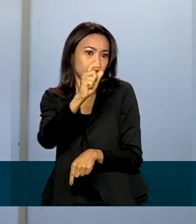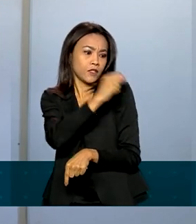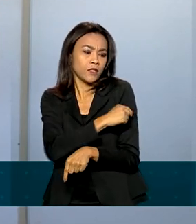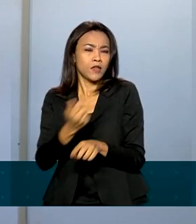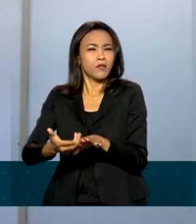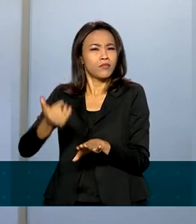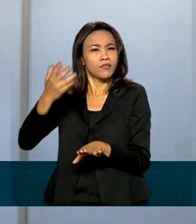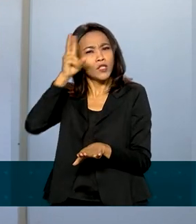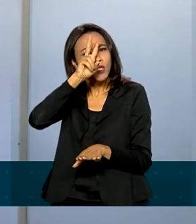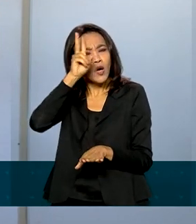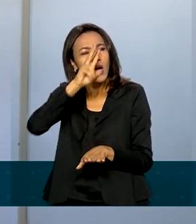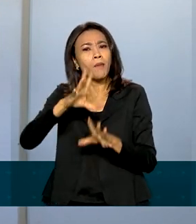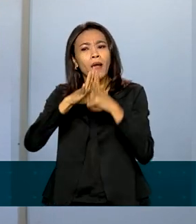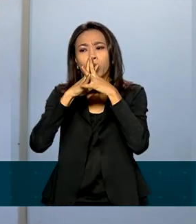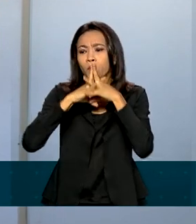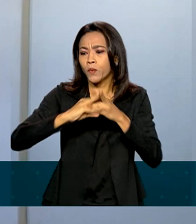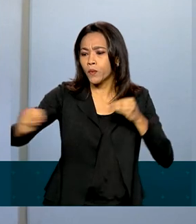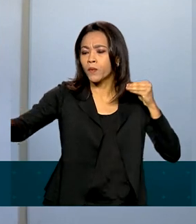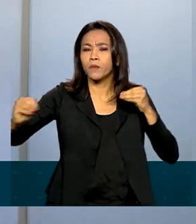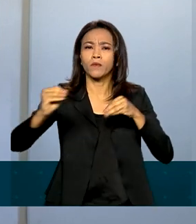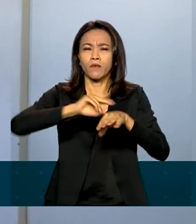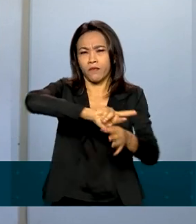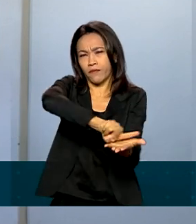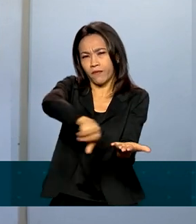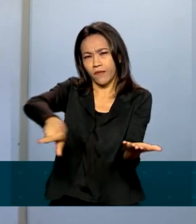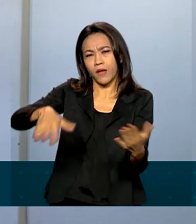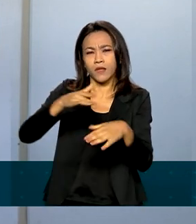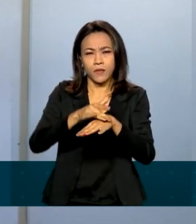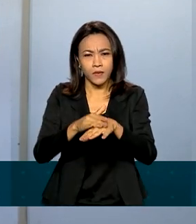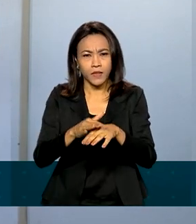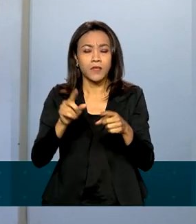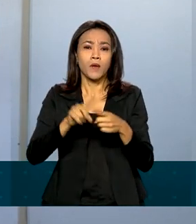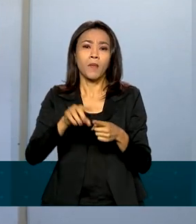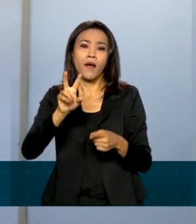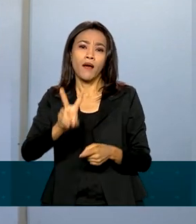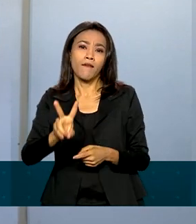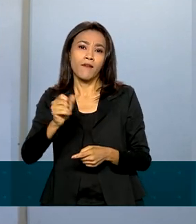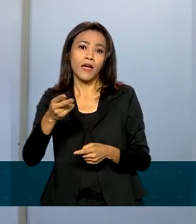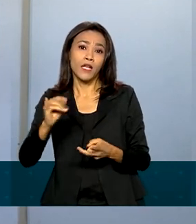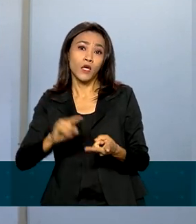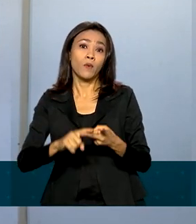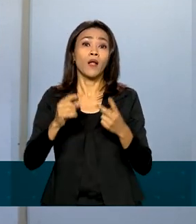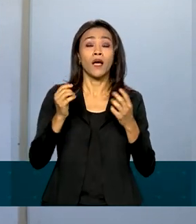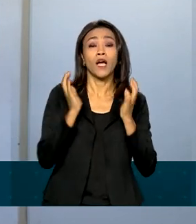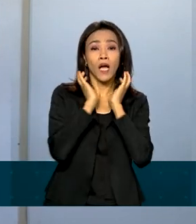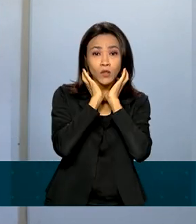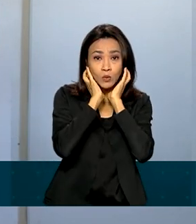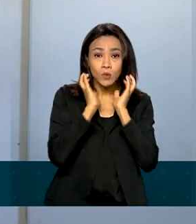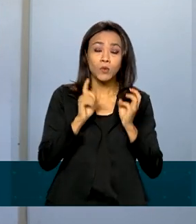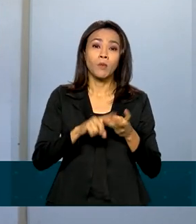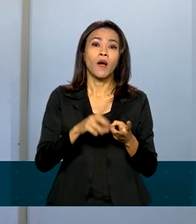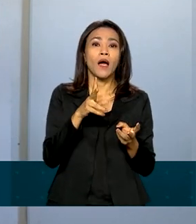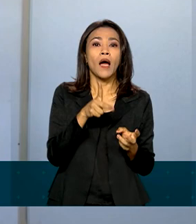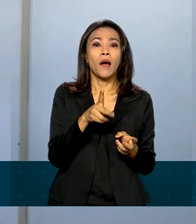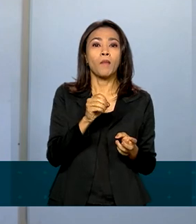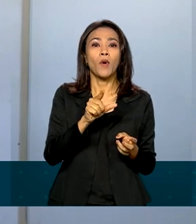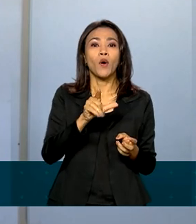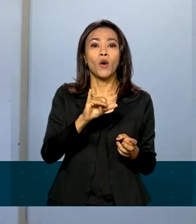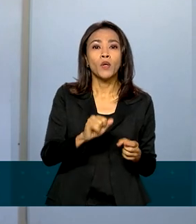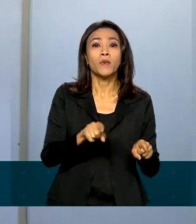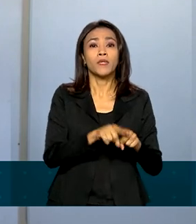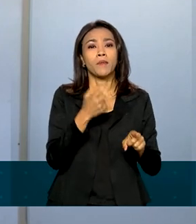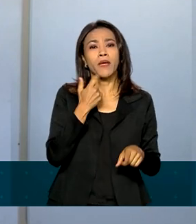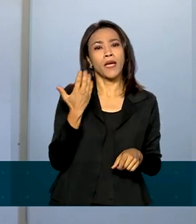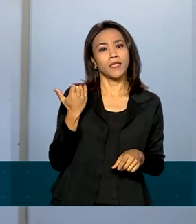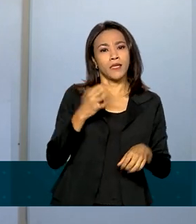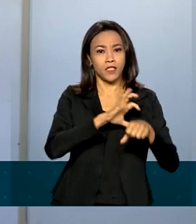ou diminuição da incidência de várias doenças, como a varíola, a cachumba, a poliomielite e, mais recentemente, a